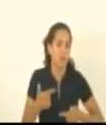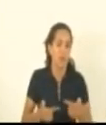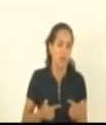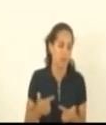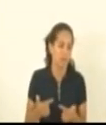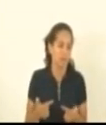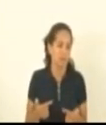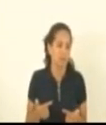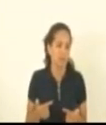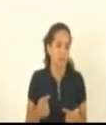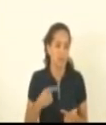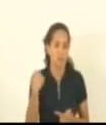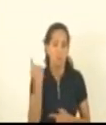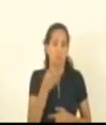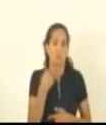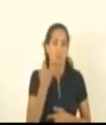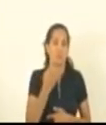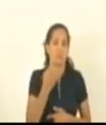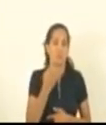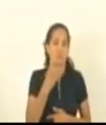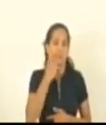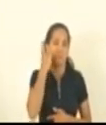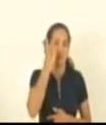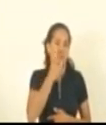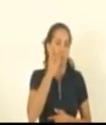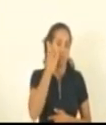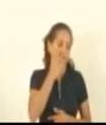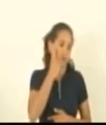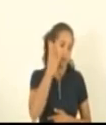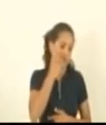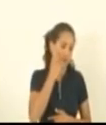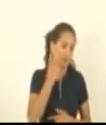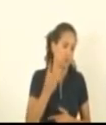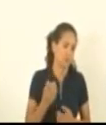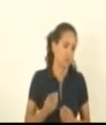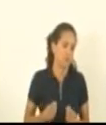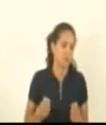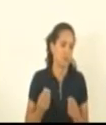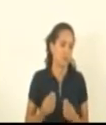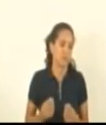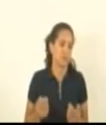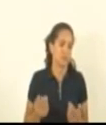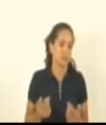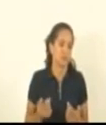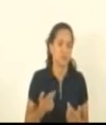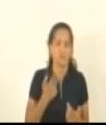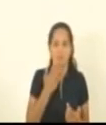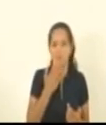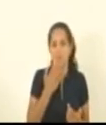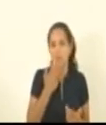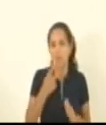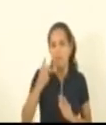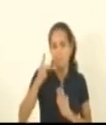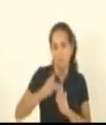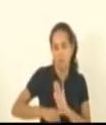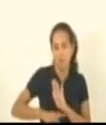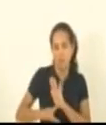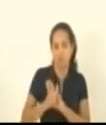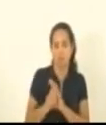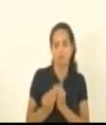deputados não venhamos a ser taxados de fornecedores de projetos de lei